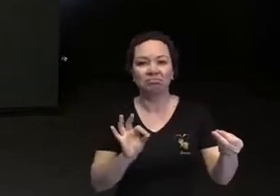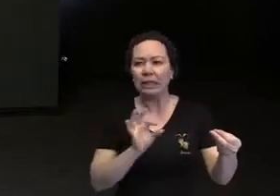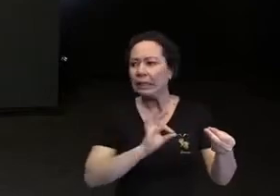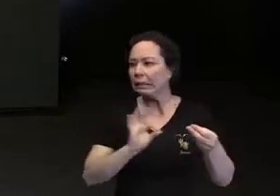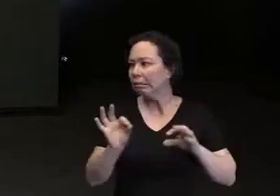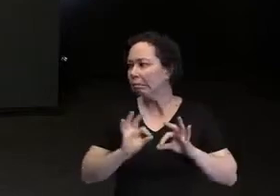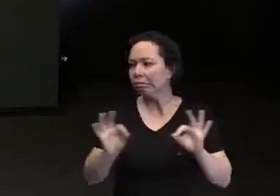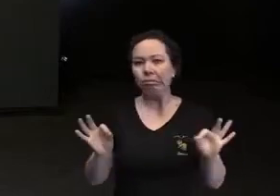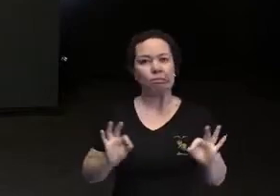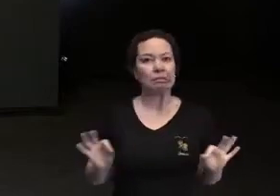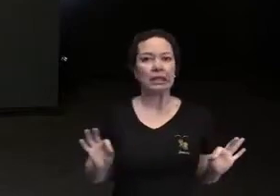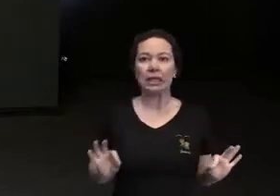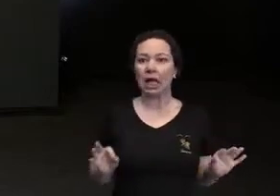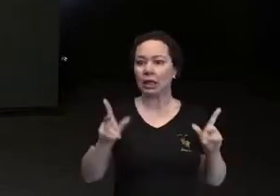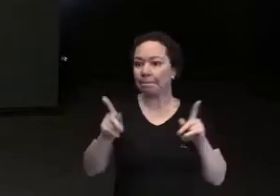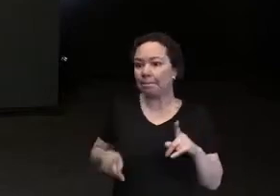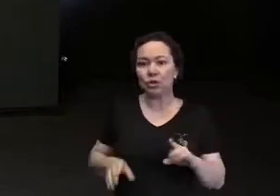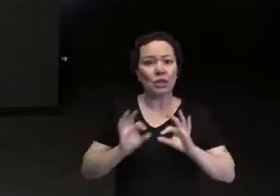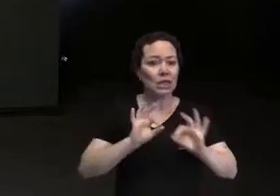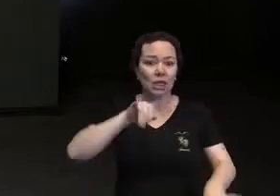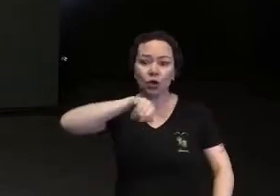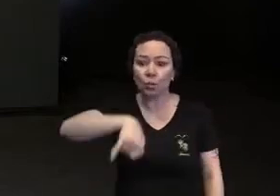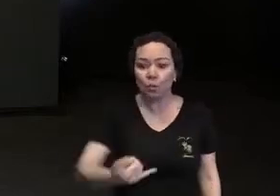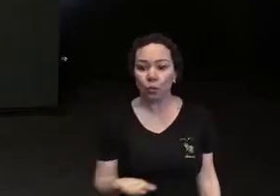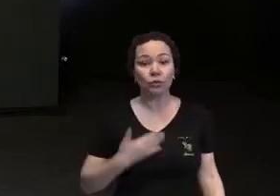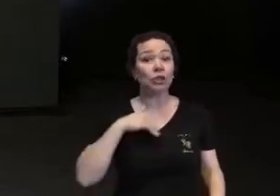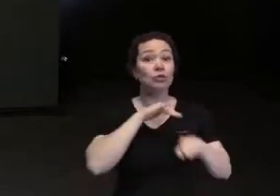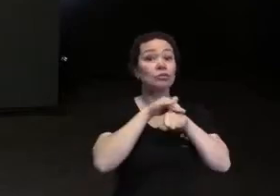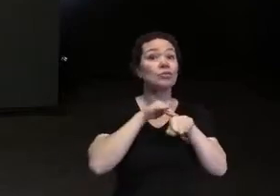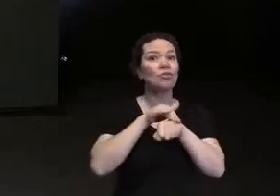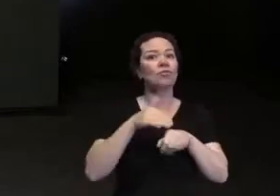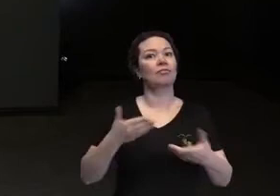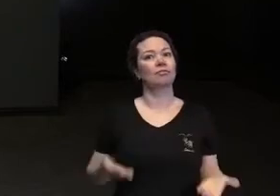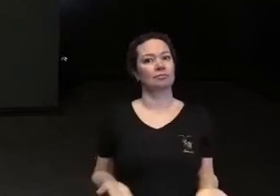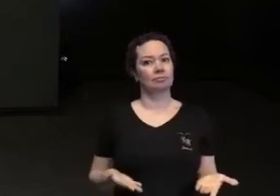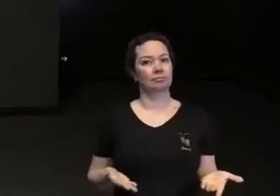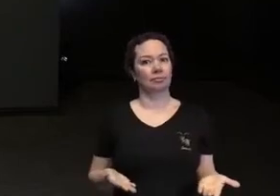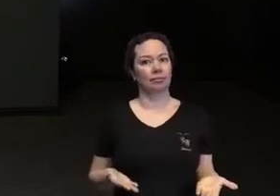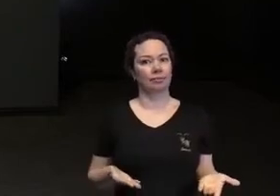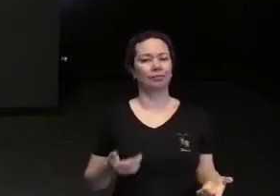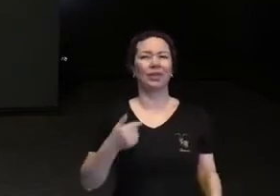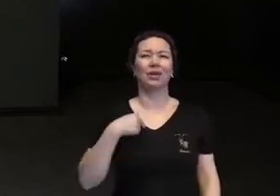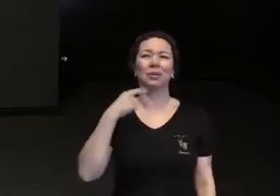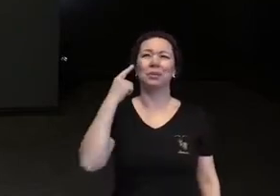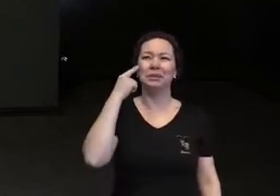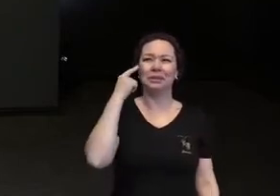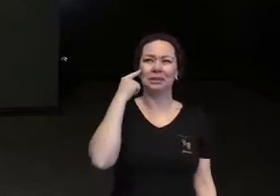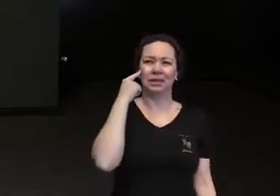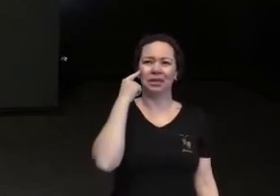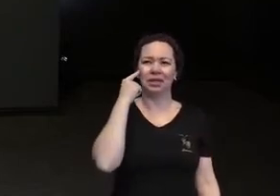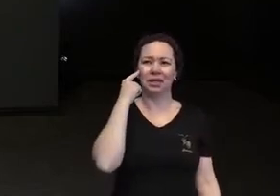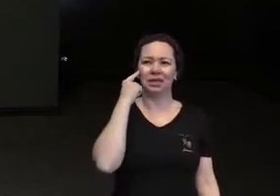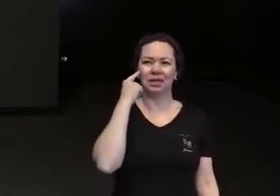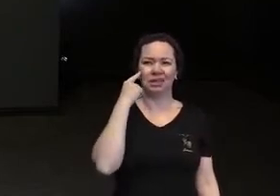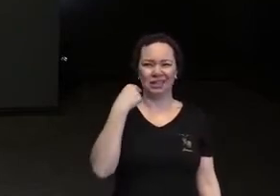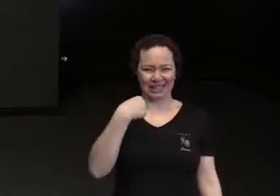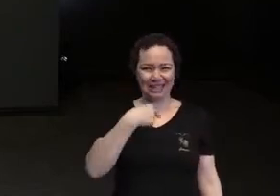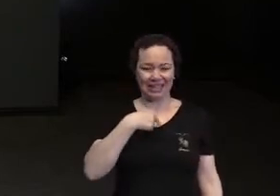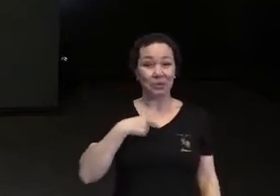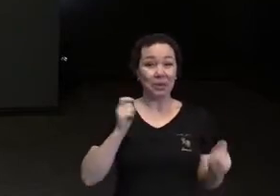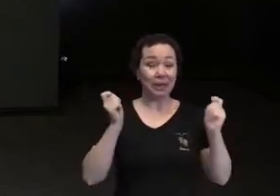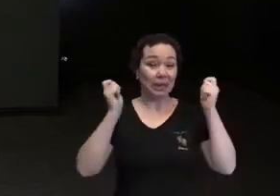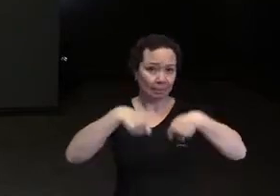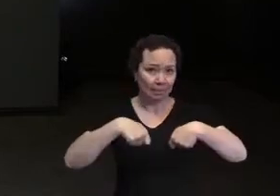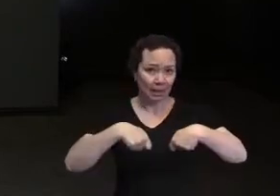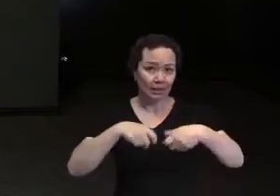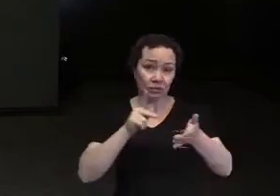Ninguém, ninguém me dava nenhuma oportunidade de conversa. E eu, cara, será que realmente eu tenho talento mesmo?